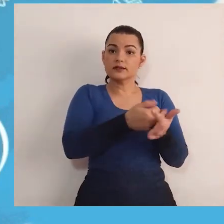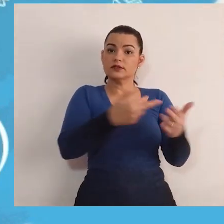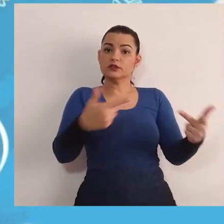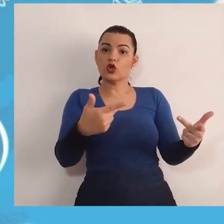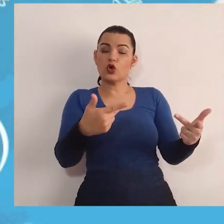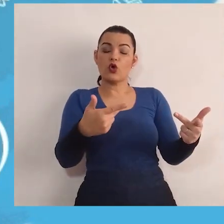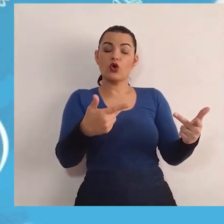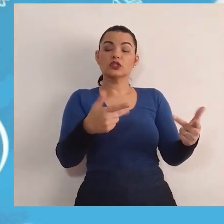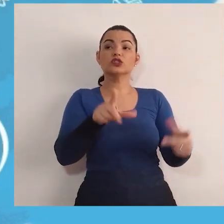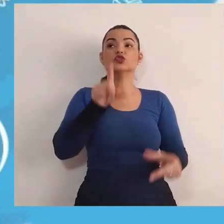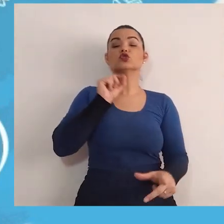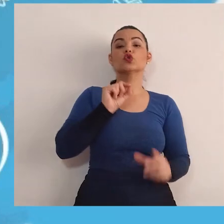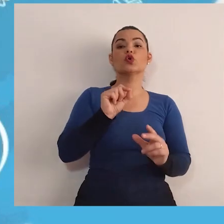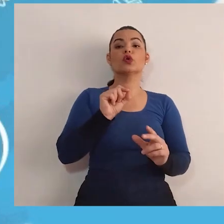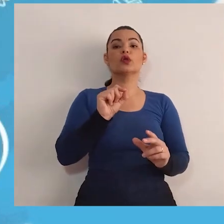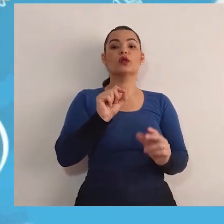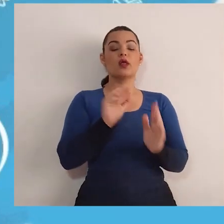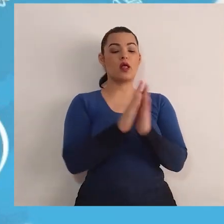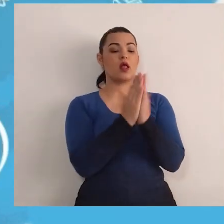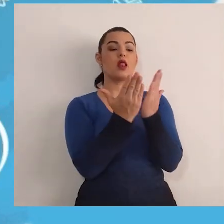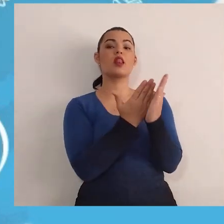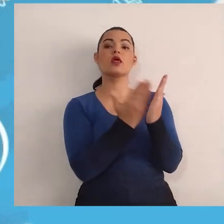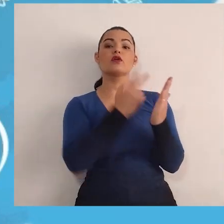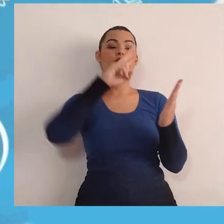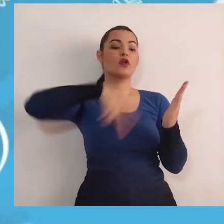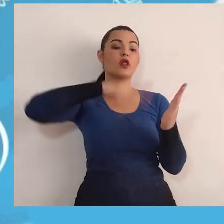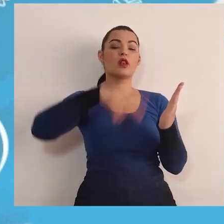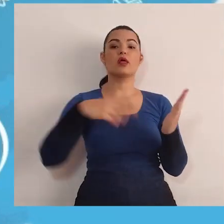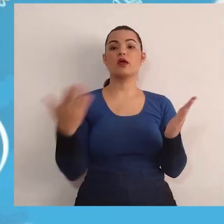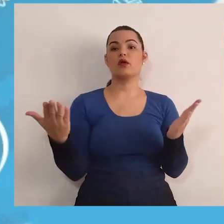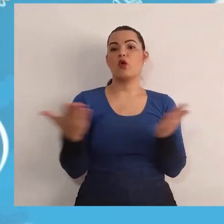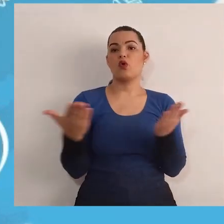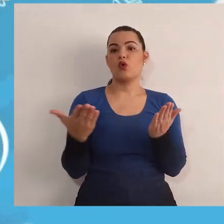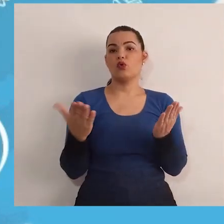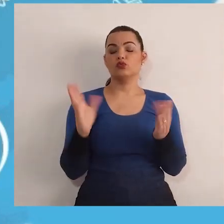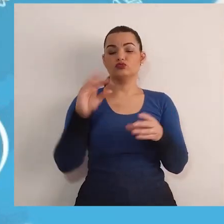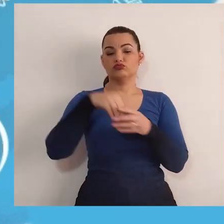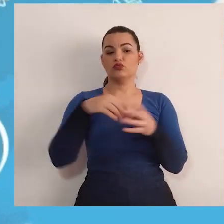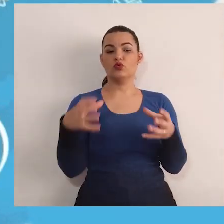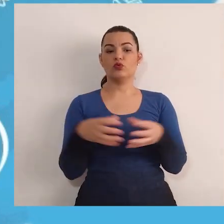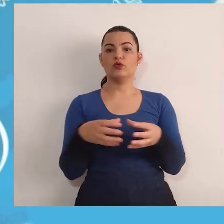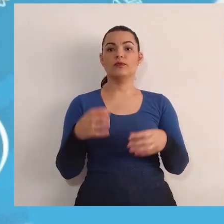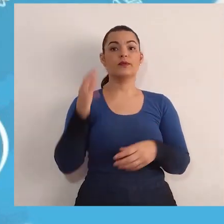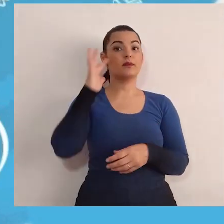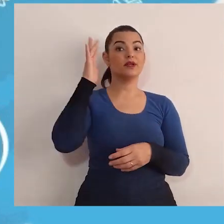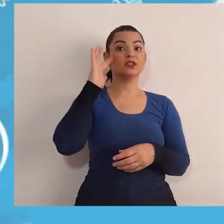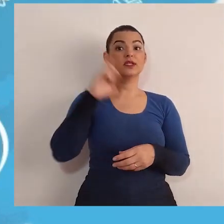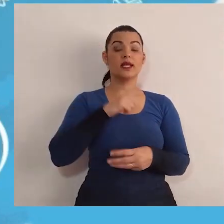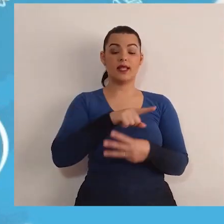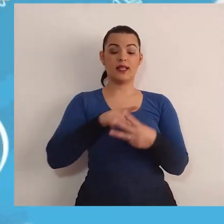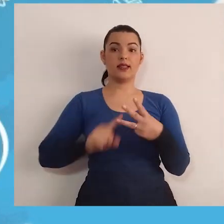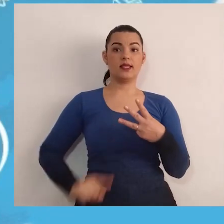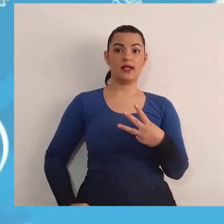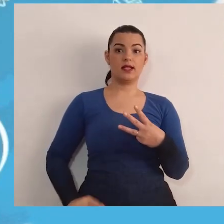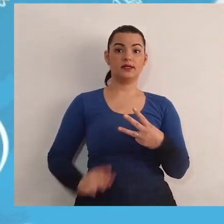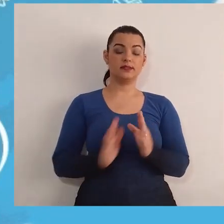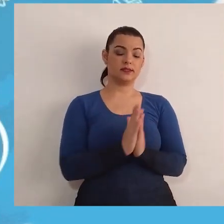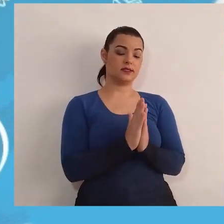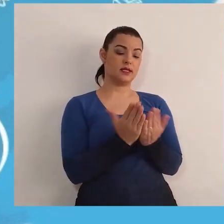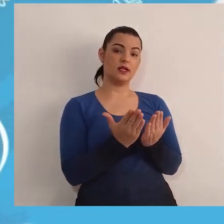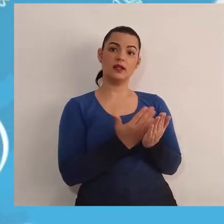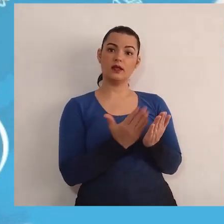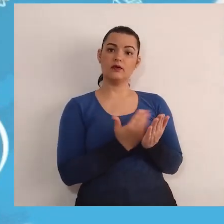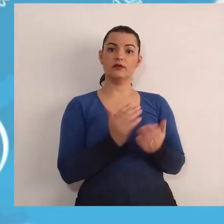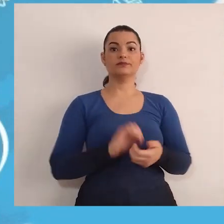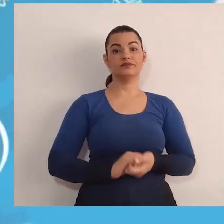acordo para escolher o livro que será lido na turma. Vamos imaginar que você e seus amigos têm três opções de livros.